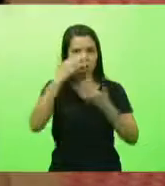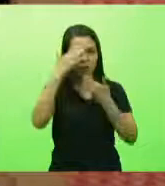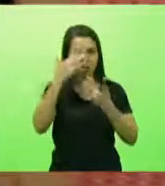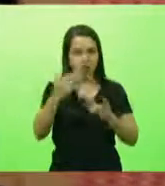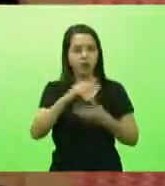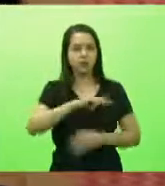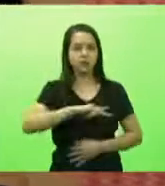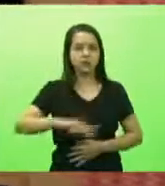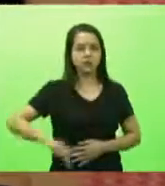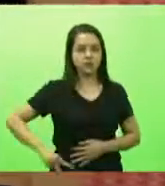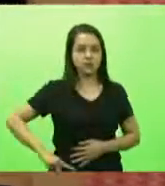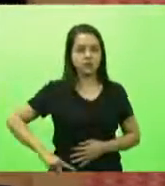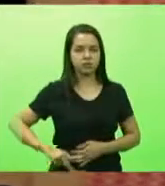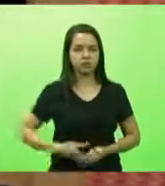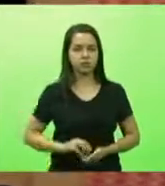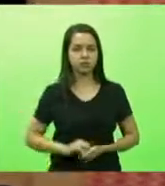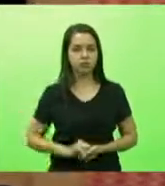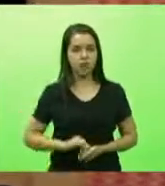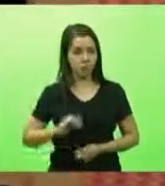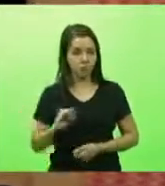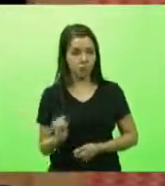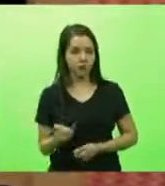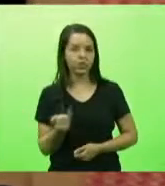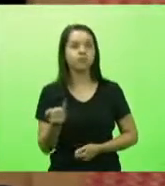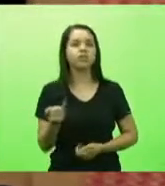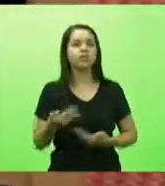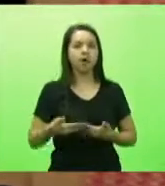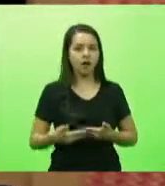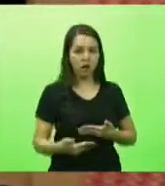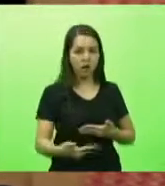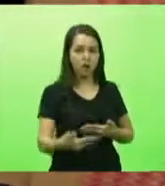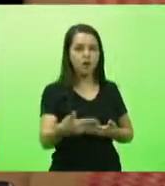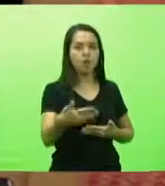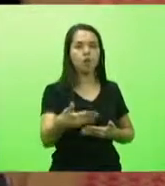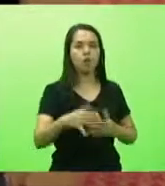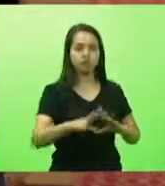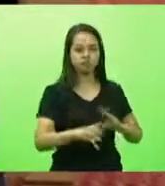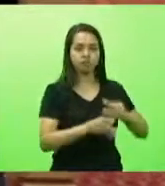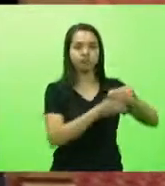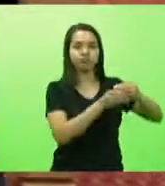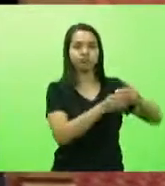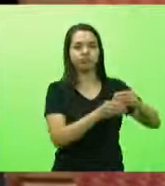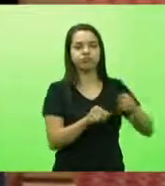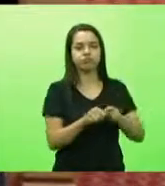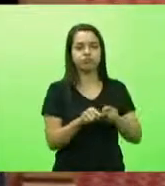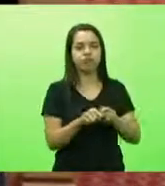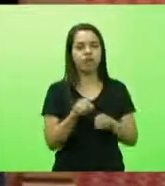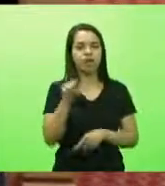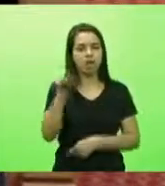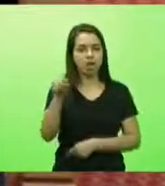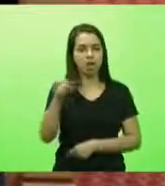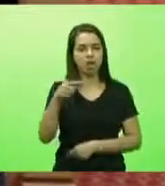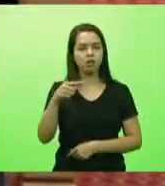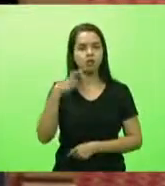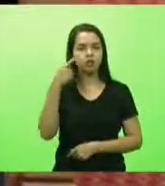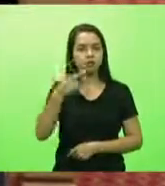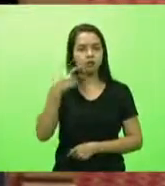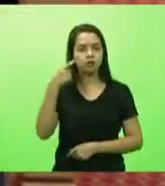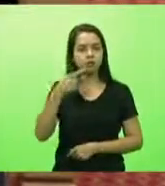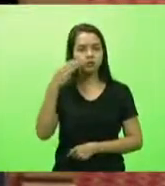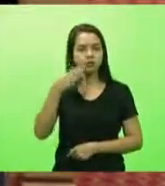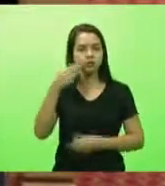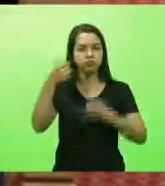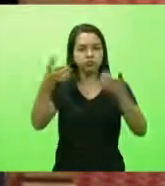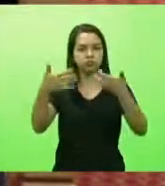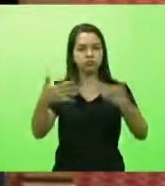Vou aproveitar inicialmente e endossar aqui as palavras do colega